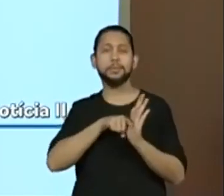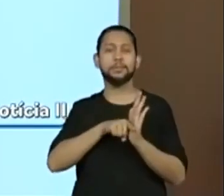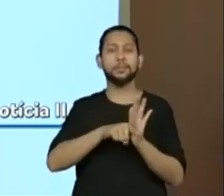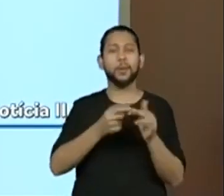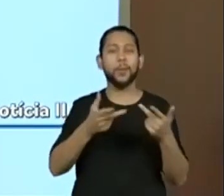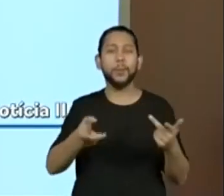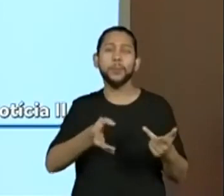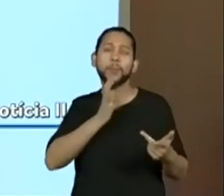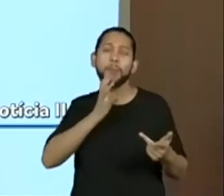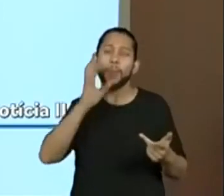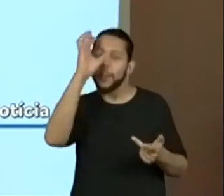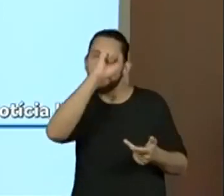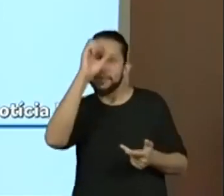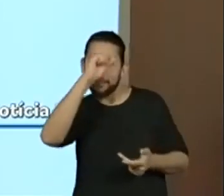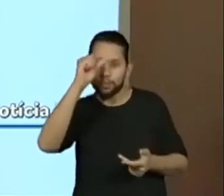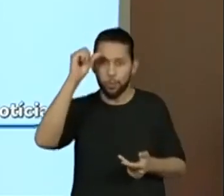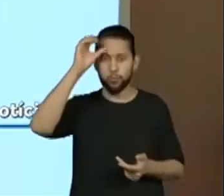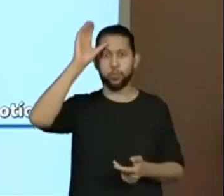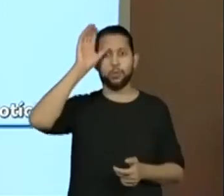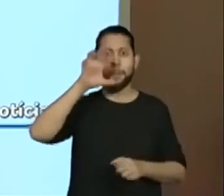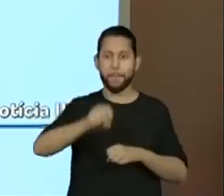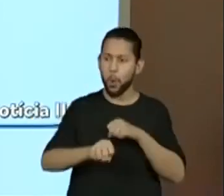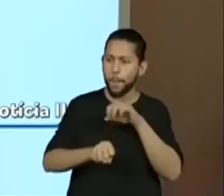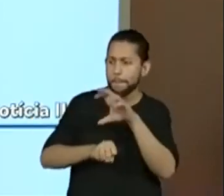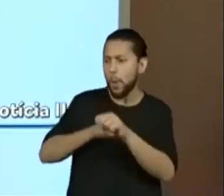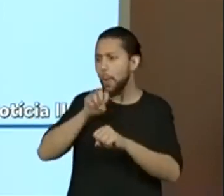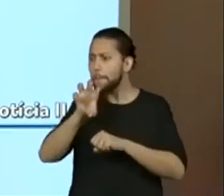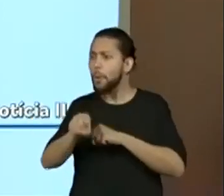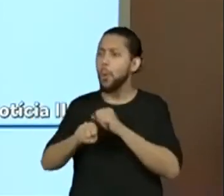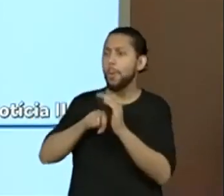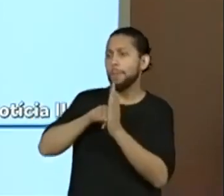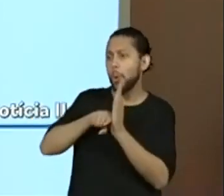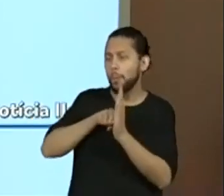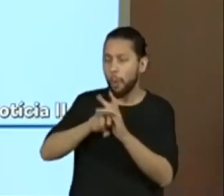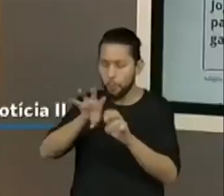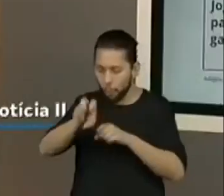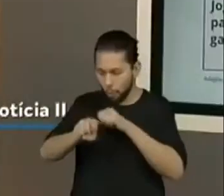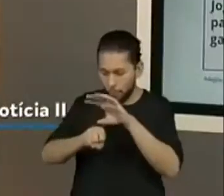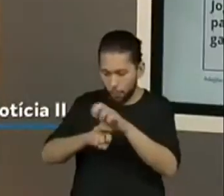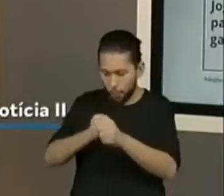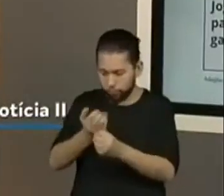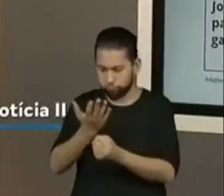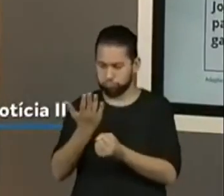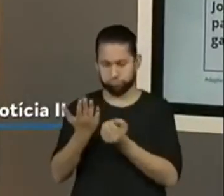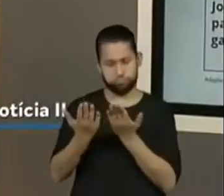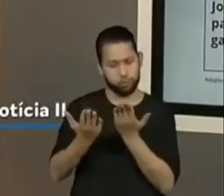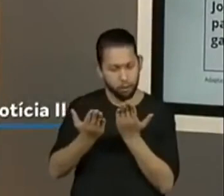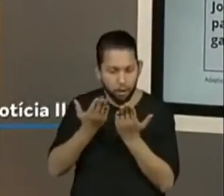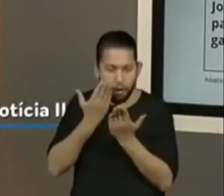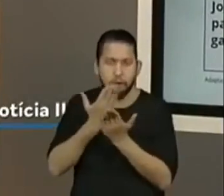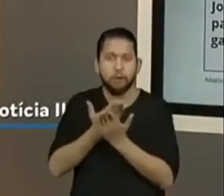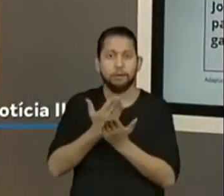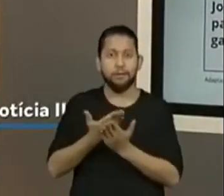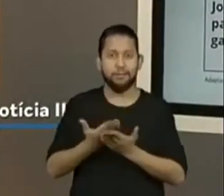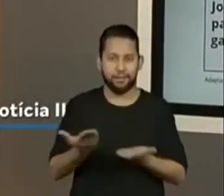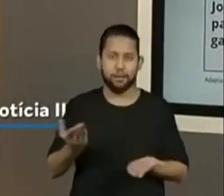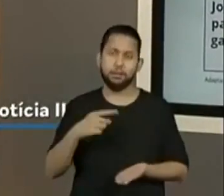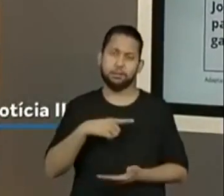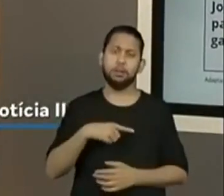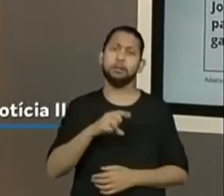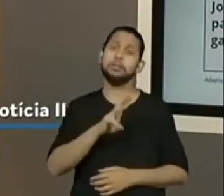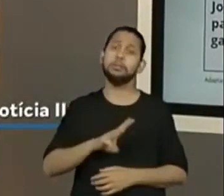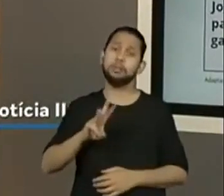conhecimento, ampliarem os seus estudos aí com pesquisas, né? Isso, são notícias de sites liberados que